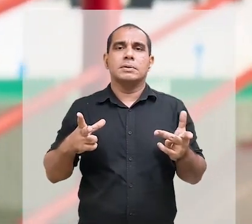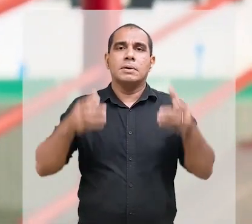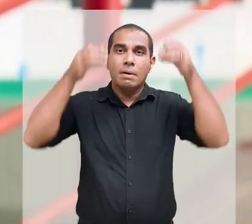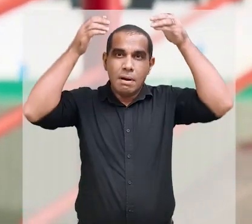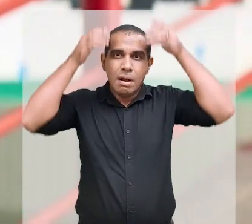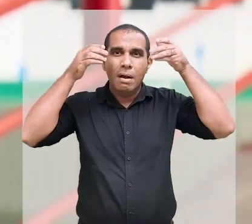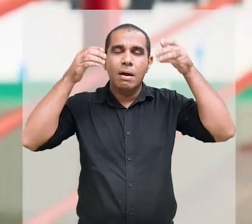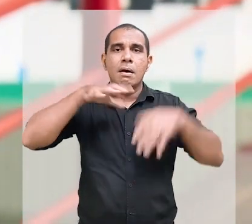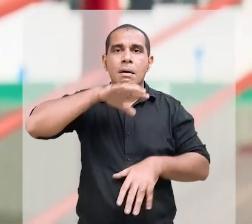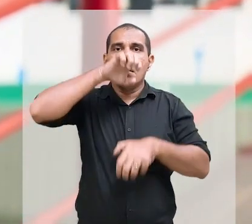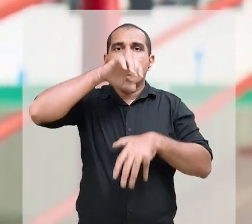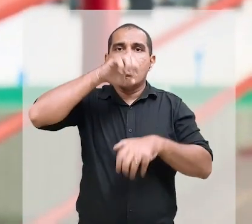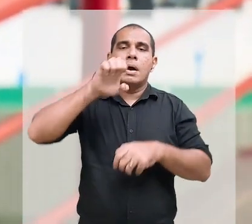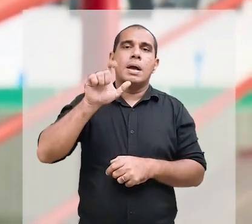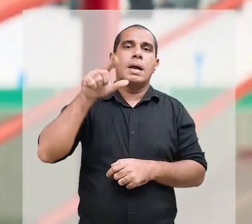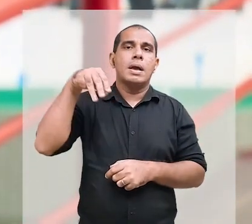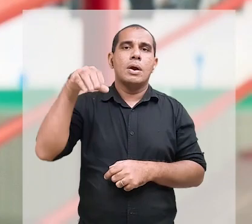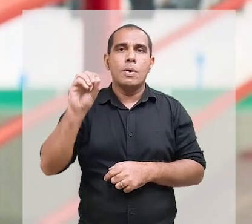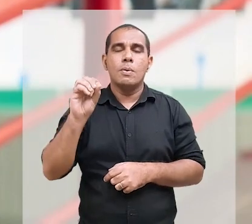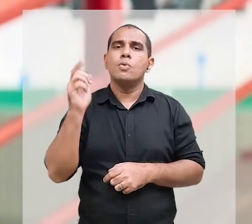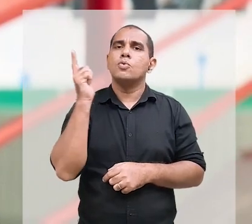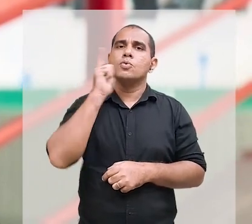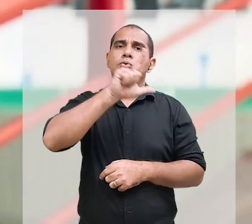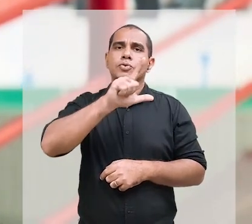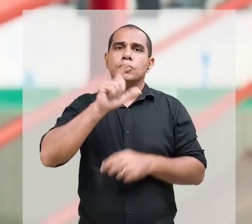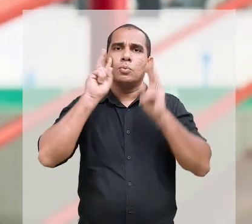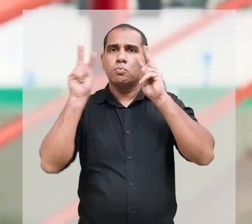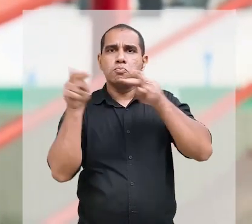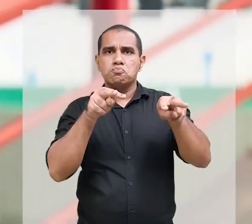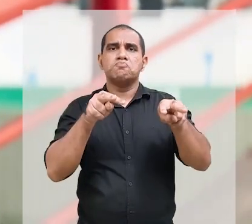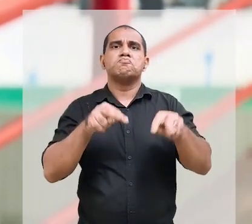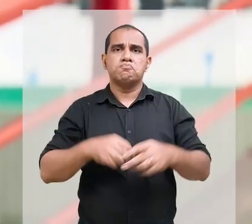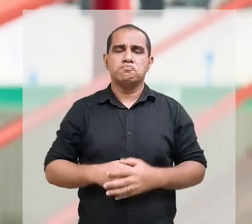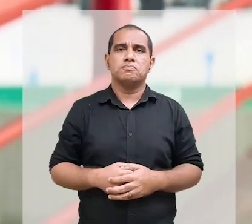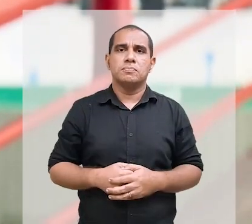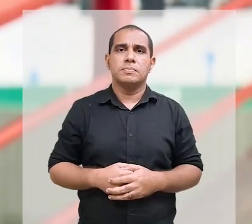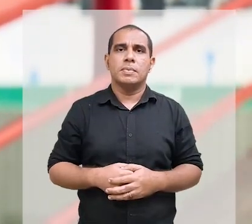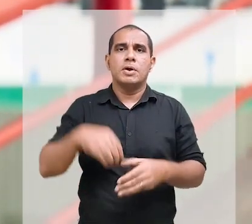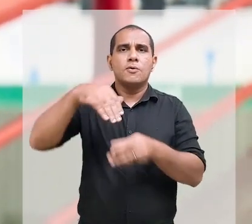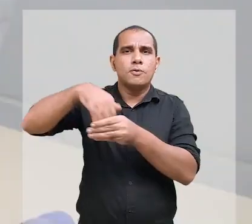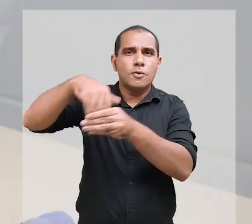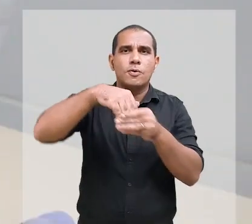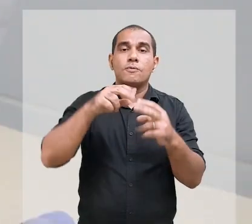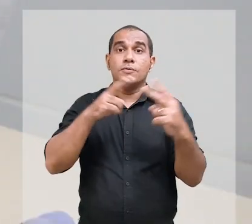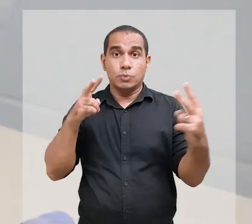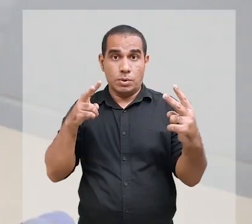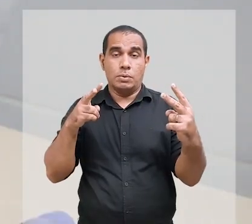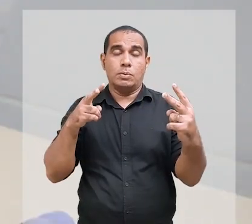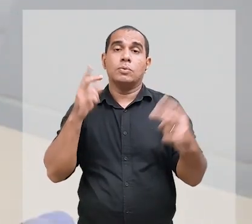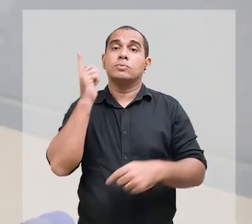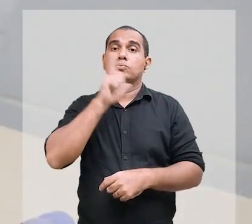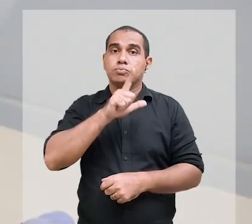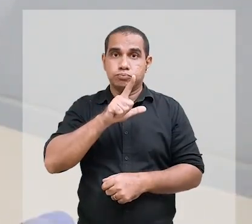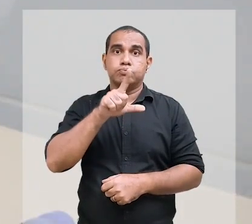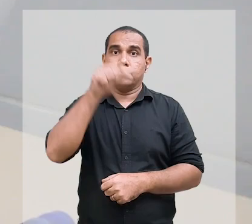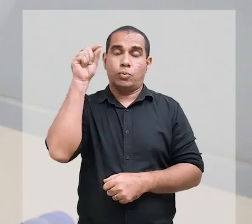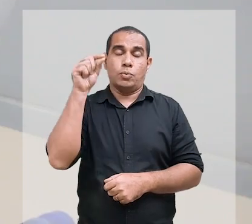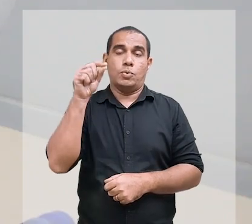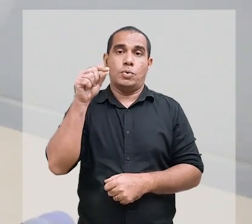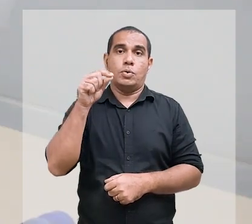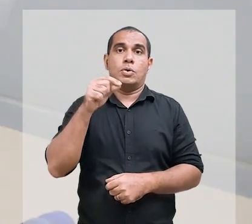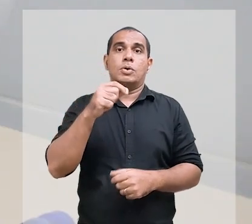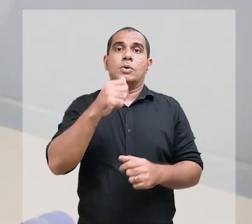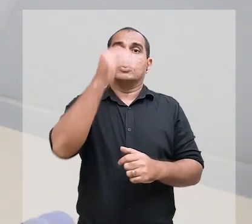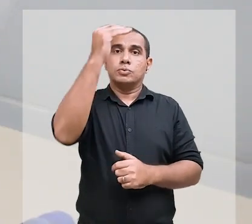privadas do Estado, o capacete de respiração assistida a ELMO conquistou mais um importante reconhecimento. Após votação online, a